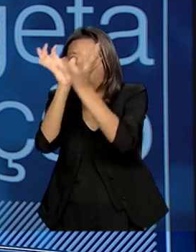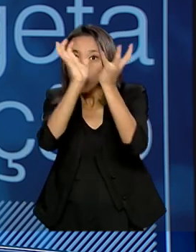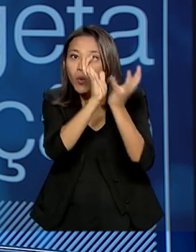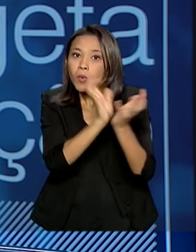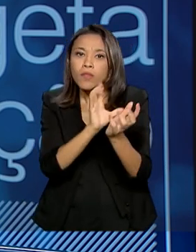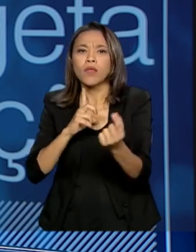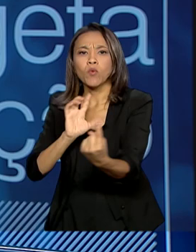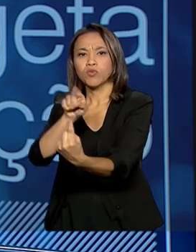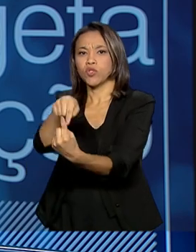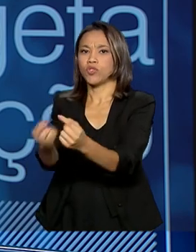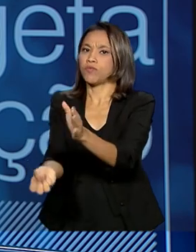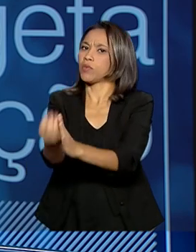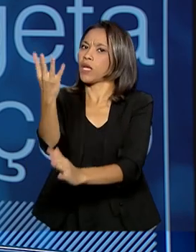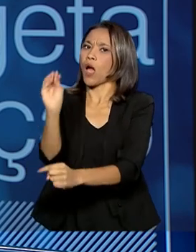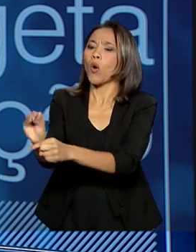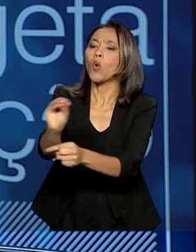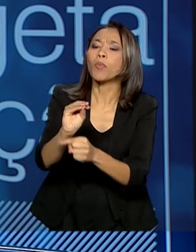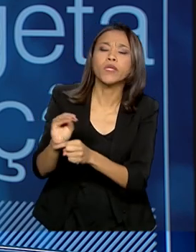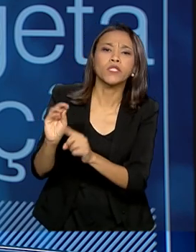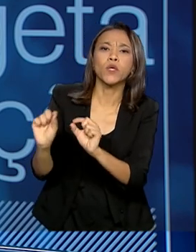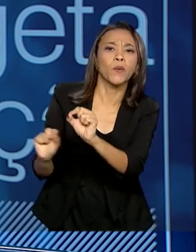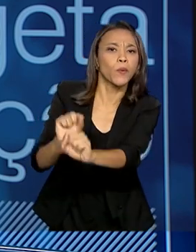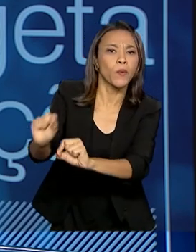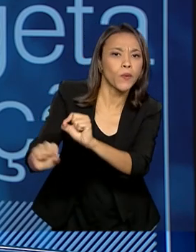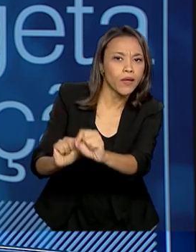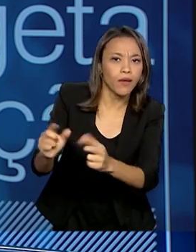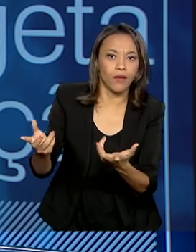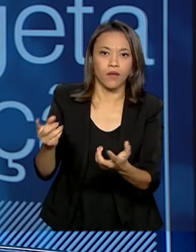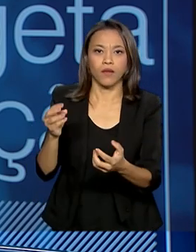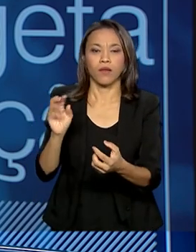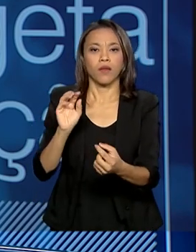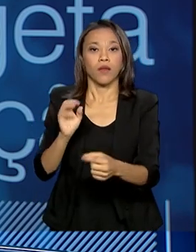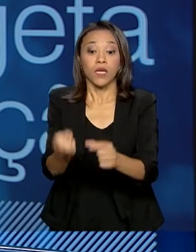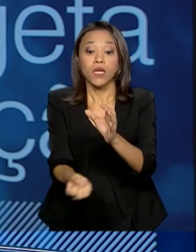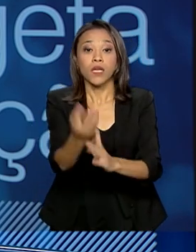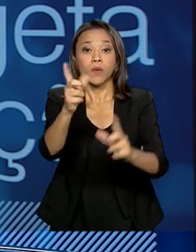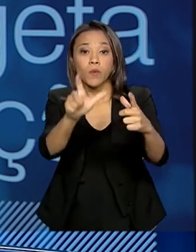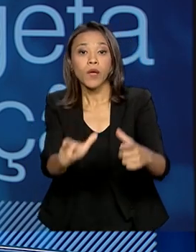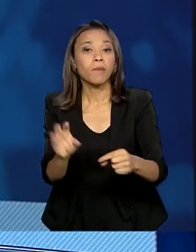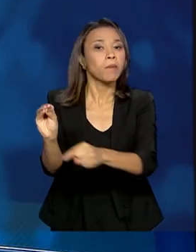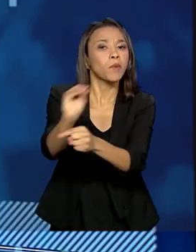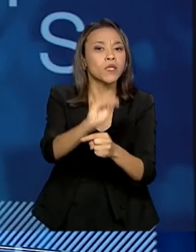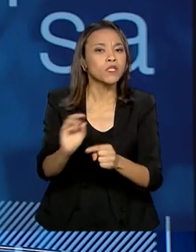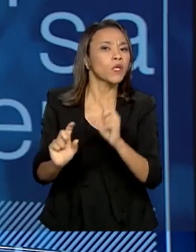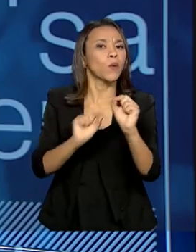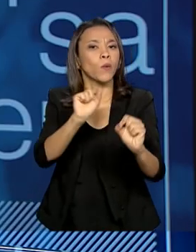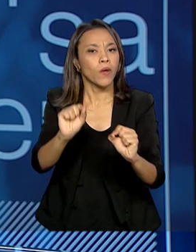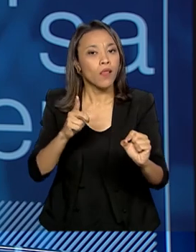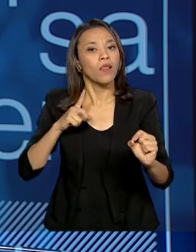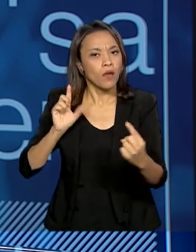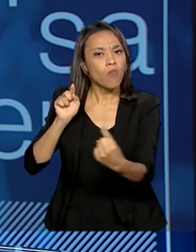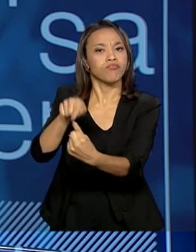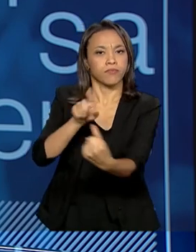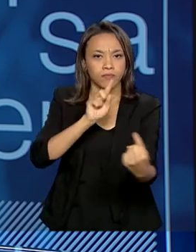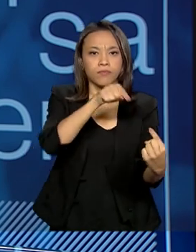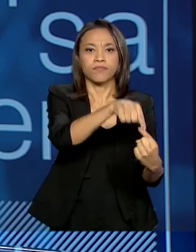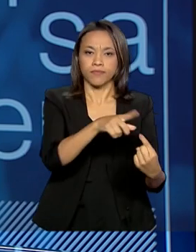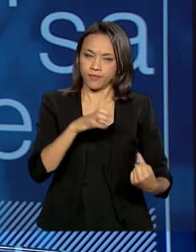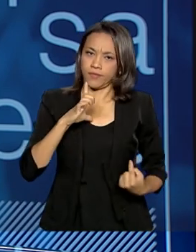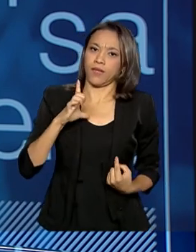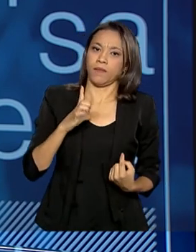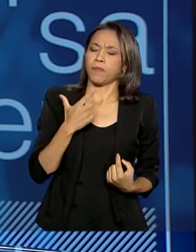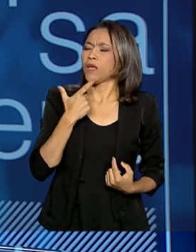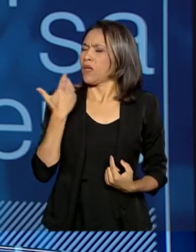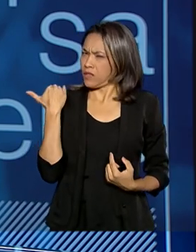ser criado, então, para proteger os biotas dentro daquela unidade de conservação. Então, a ideia nossa é, recentemente, nós